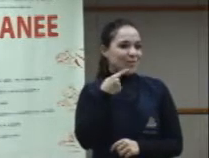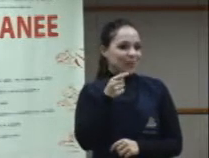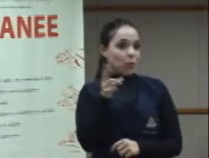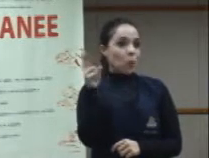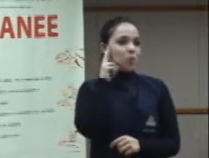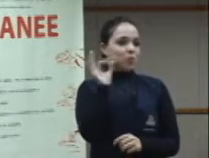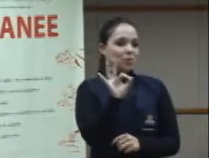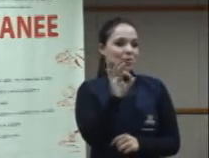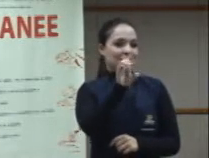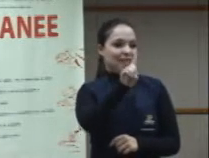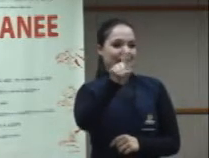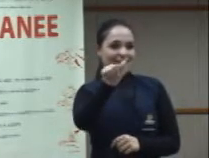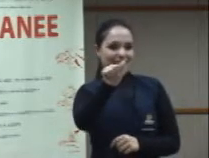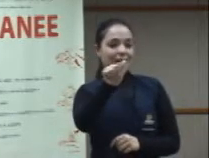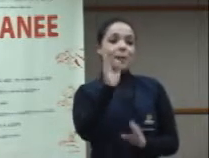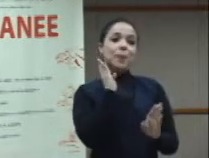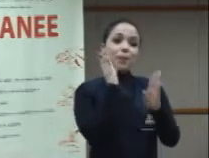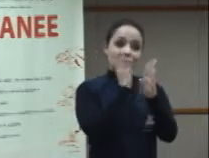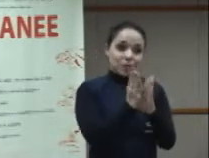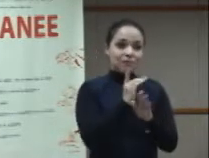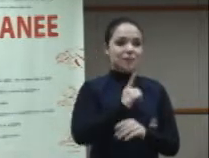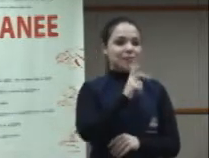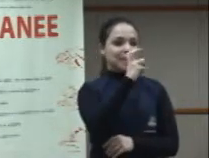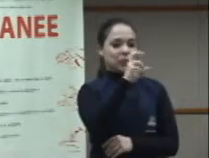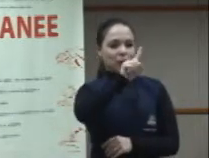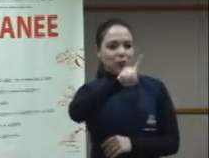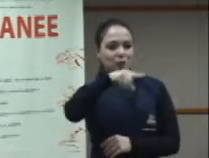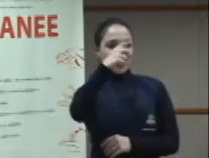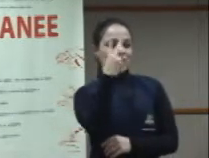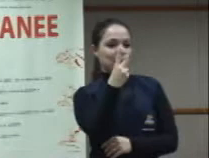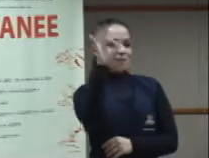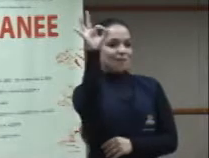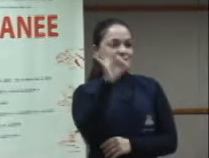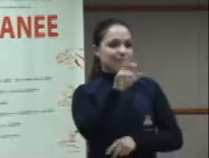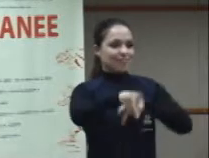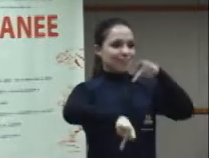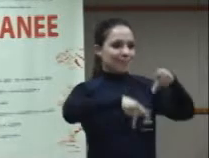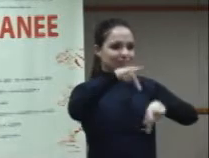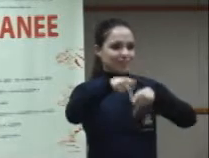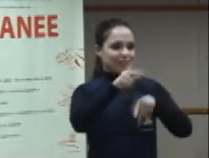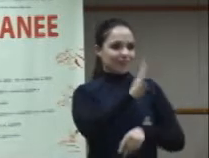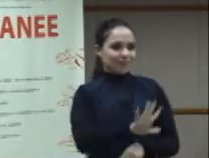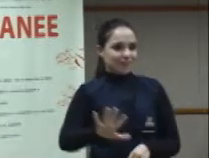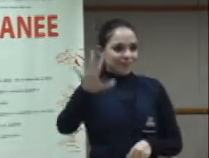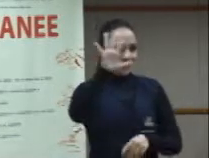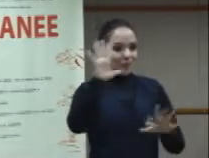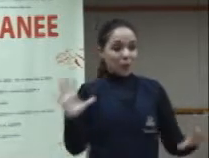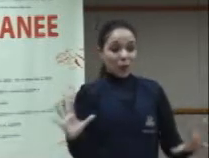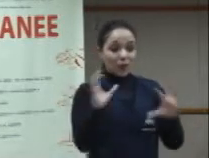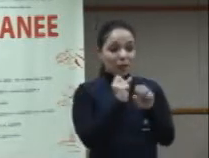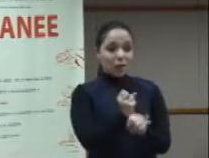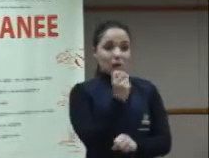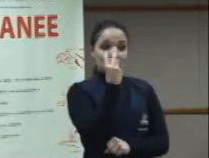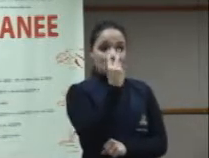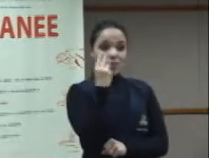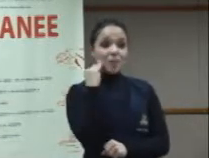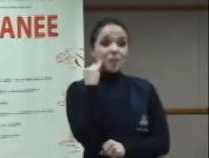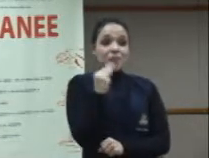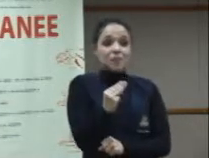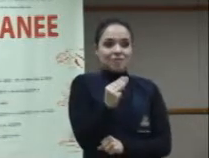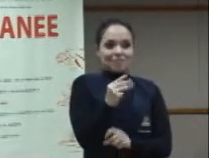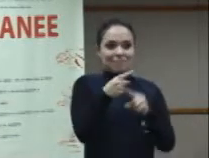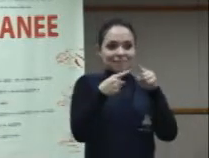5,2% da população brasileira. Desse total, 2,5 pelo menos são